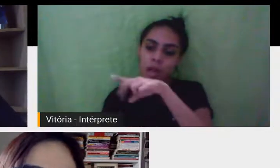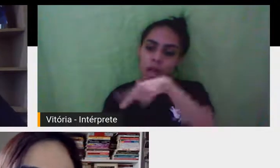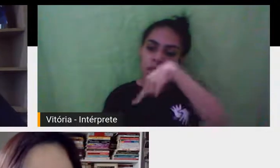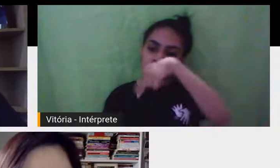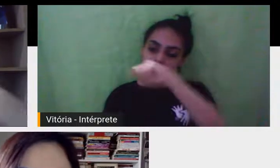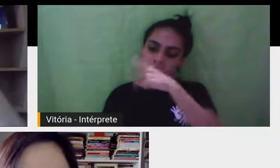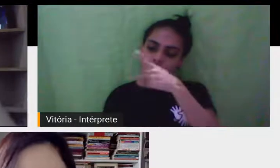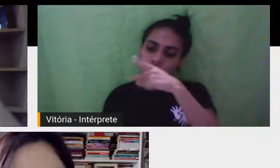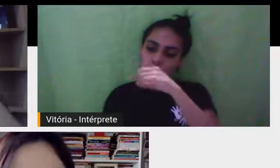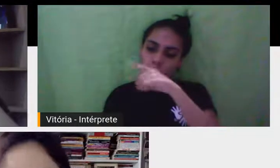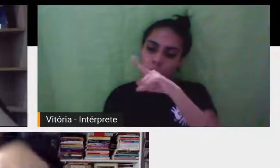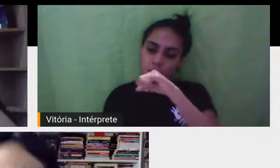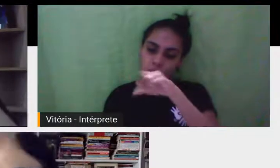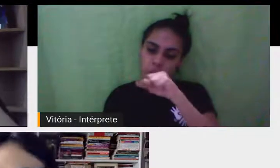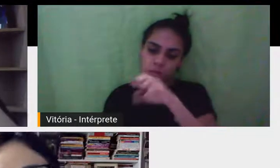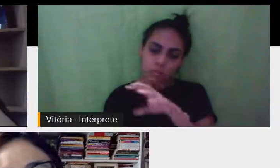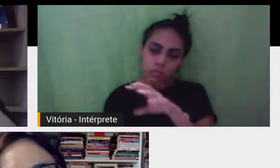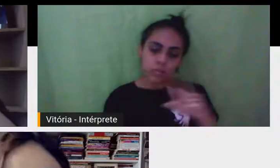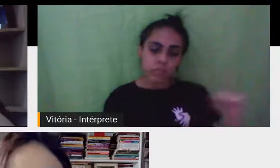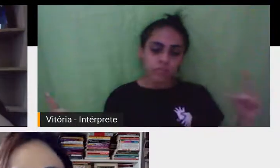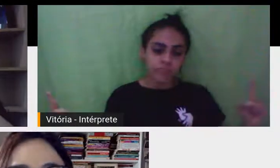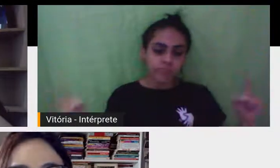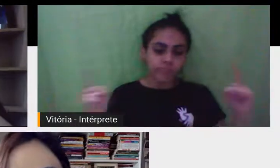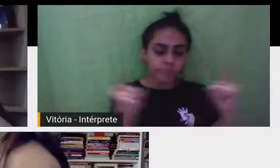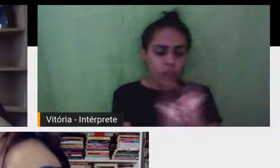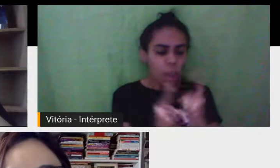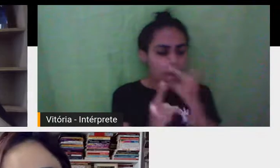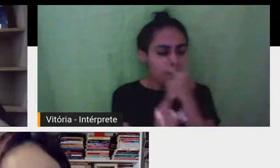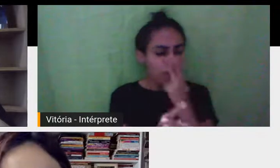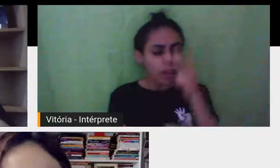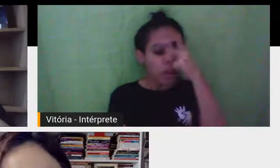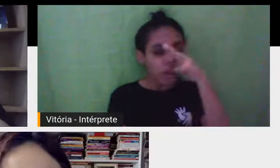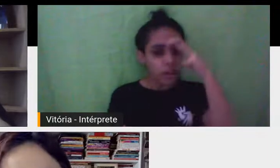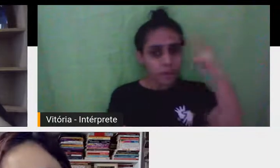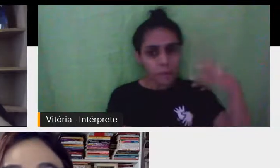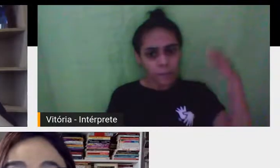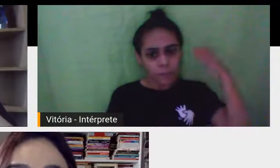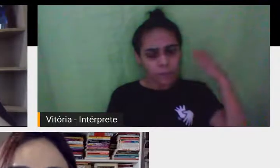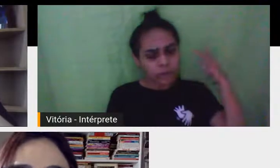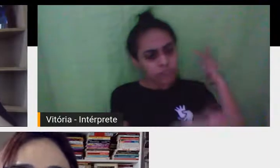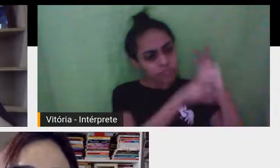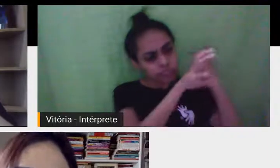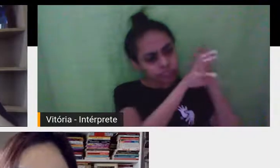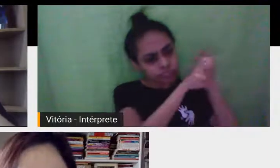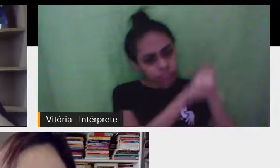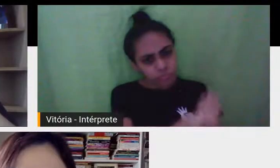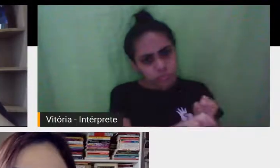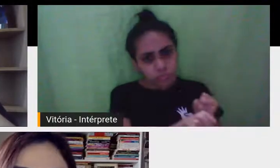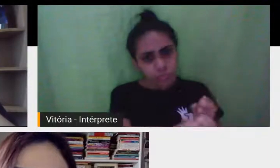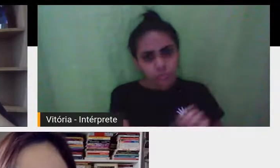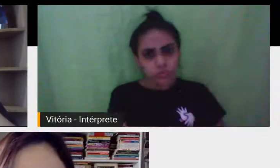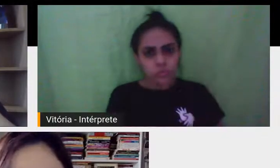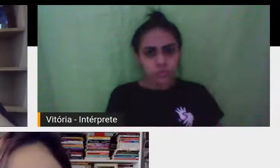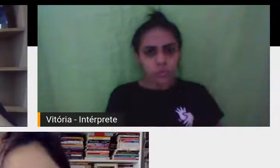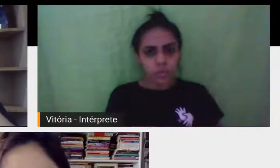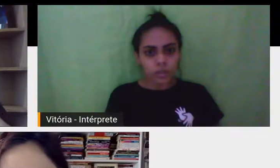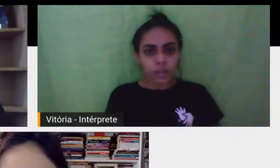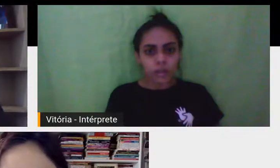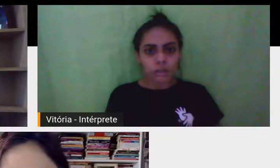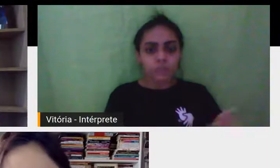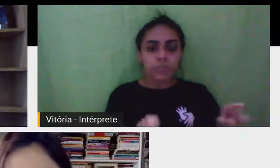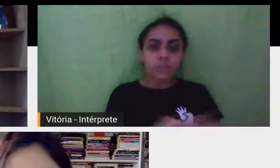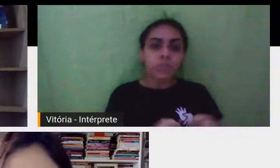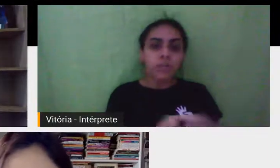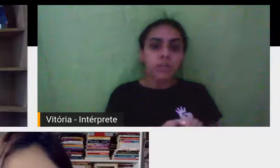um déjà-vu. Um flashback das origens, né? Exatamente. E não só das origens familiares, mas também dessa